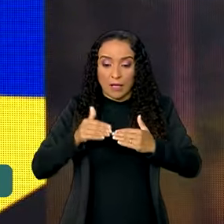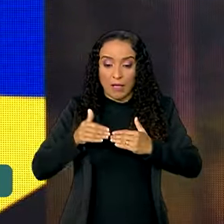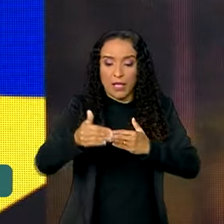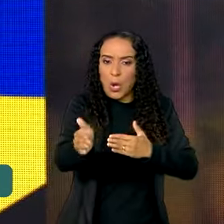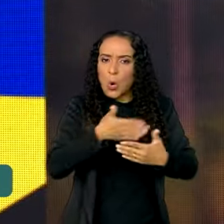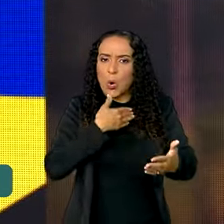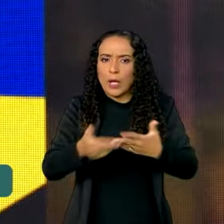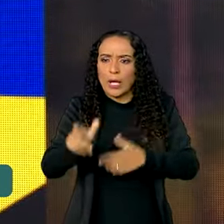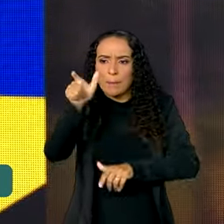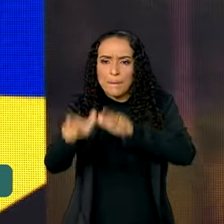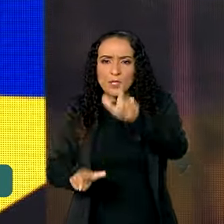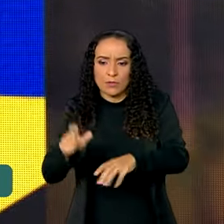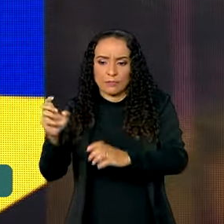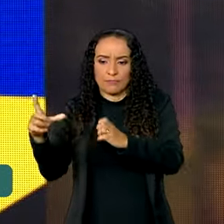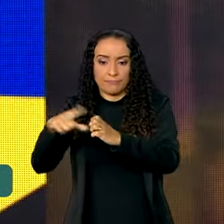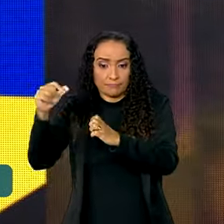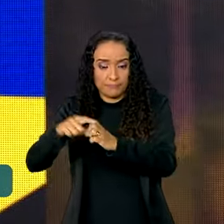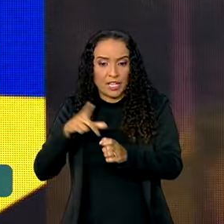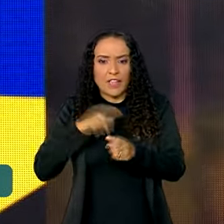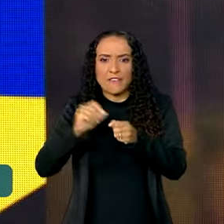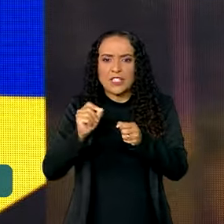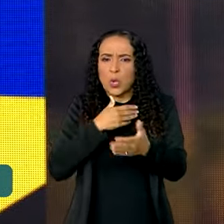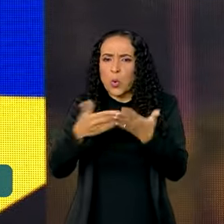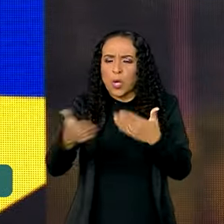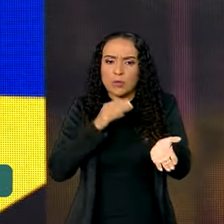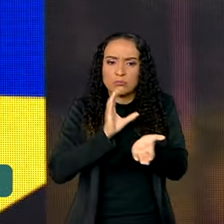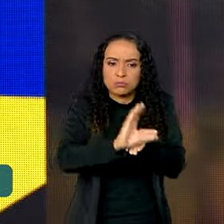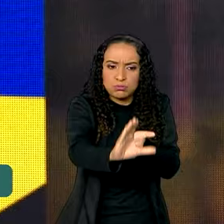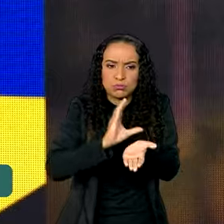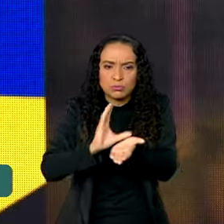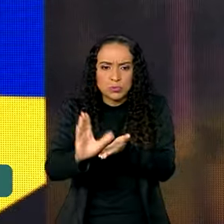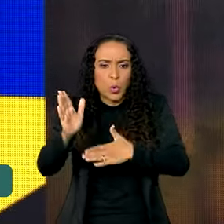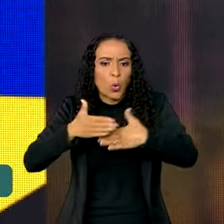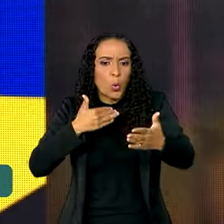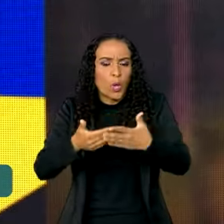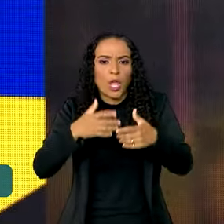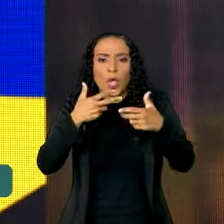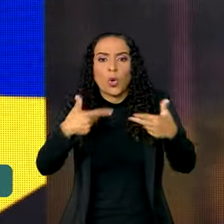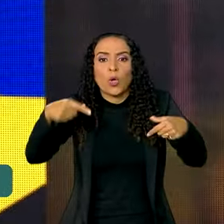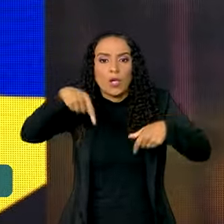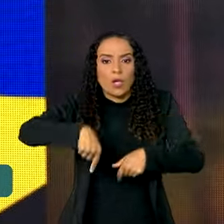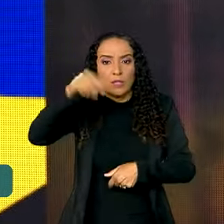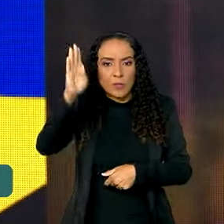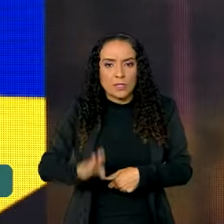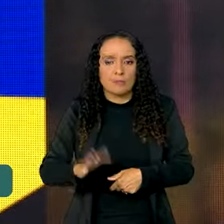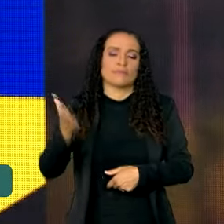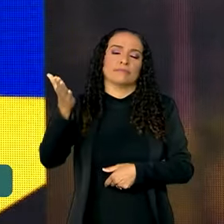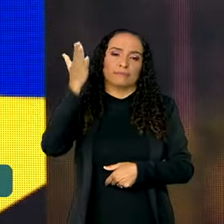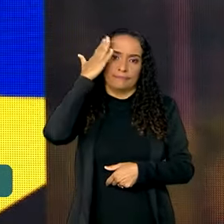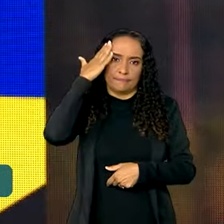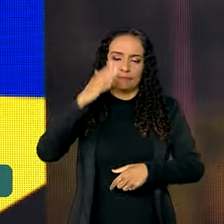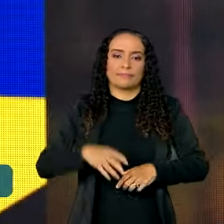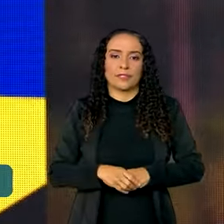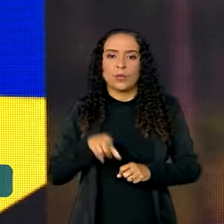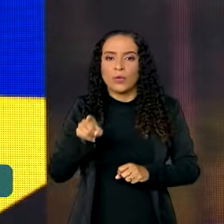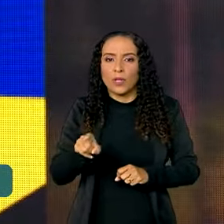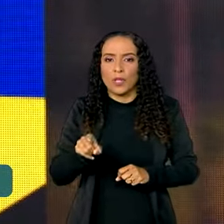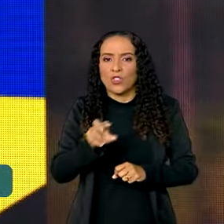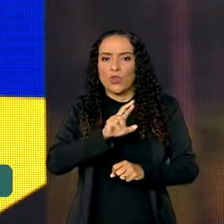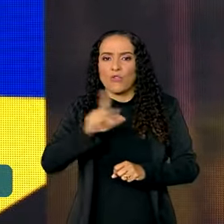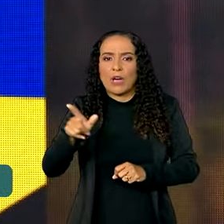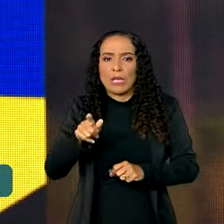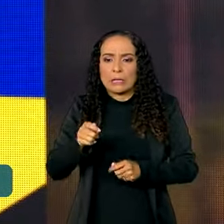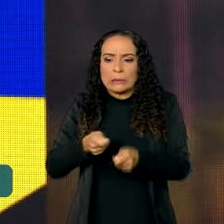qualquer empresário que quiser fazer qualquer investimento em qualquer coisa desse país, ele sabe que ele não vai ser